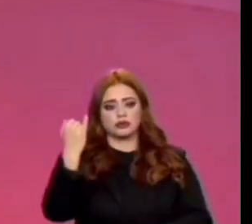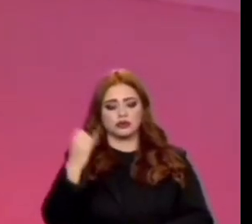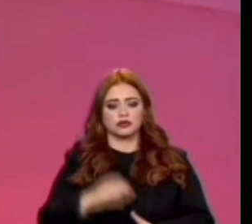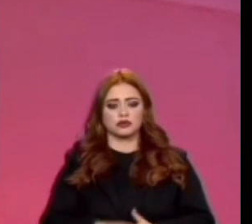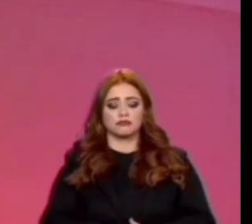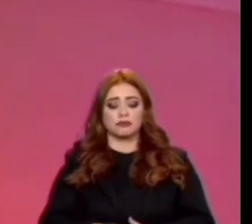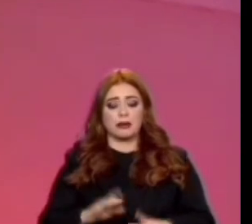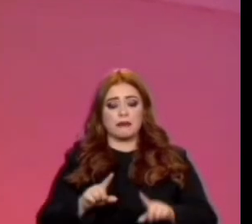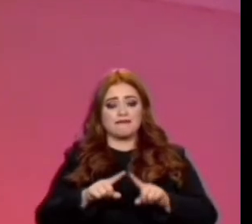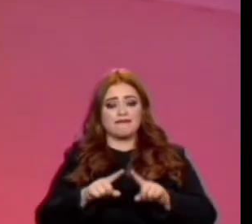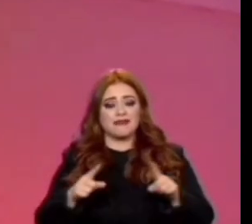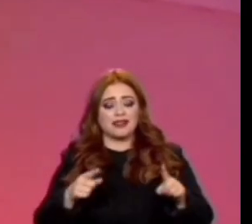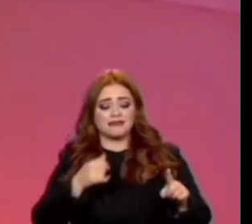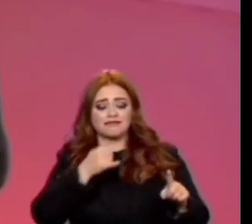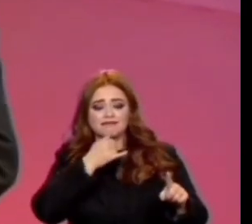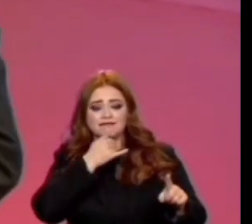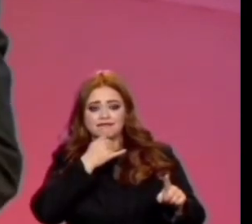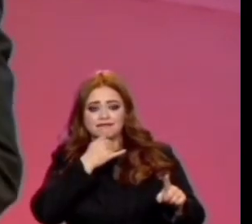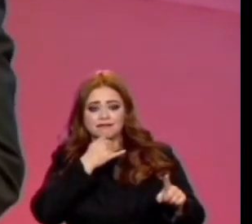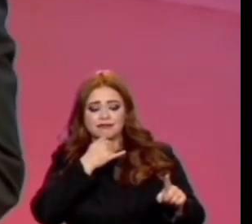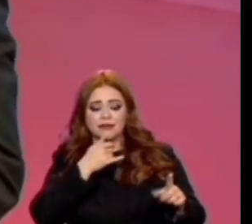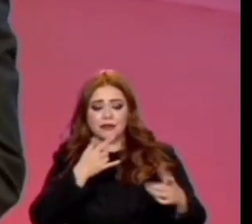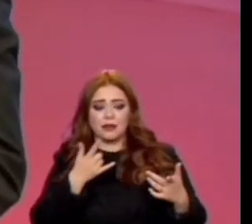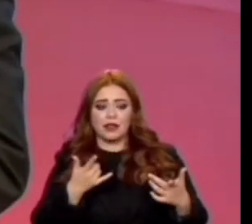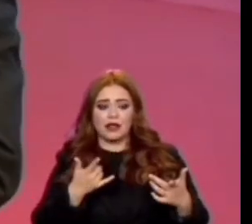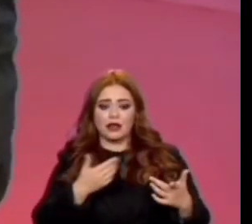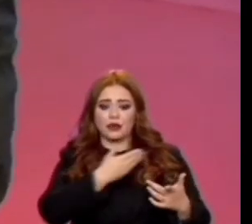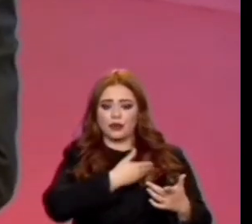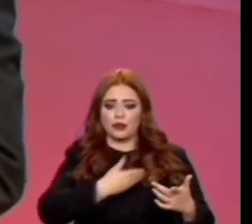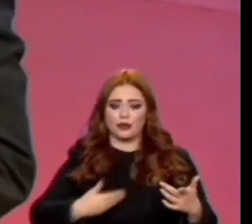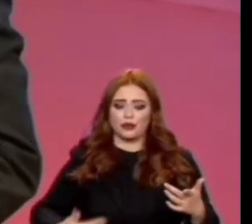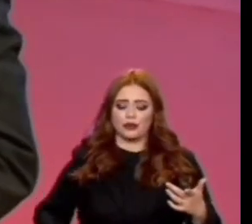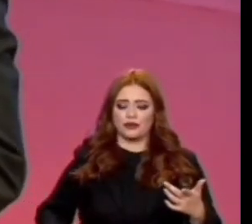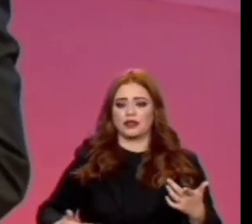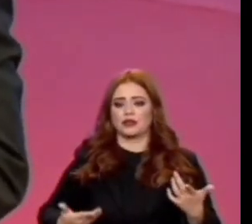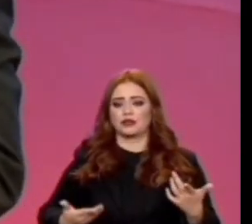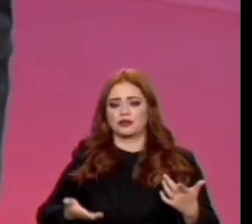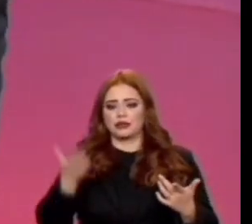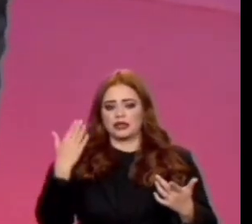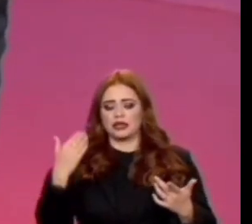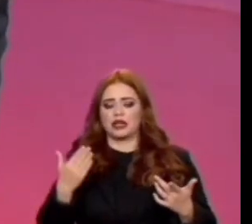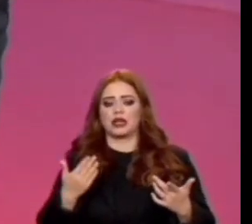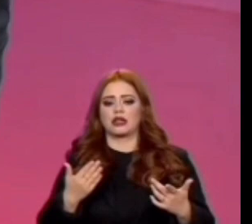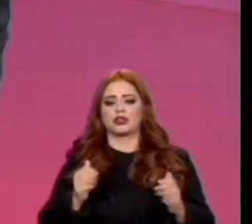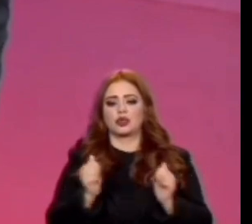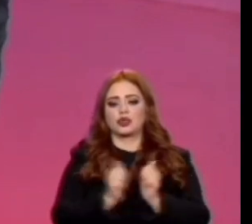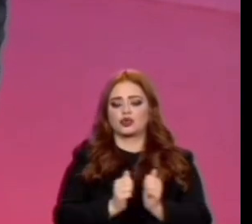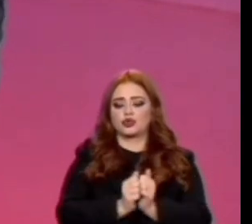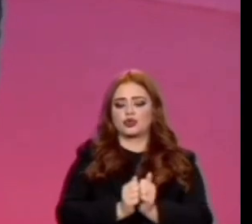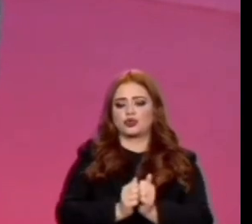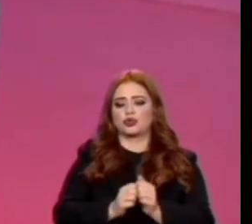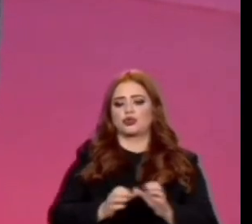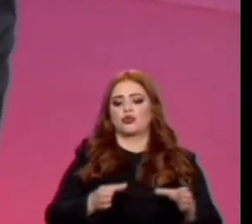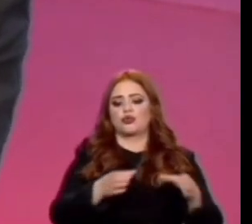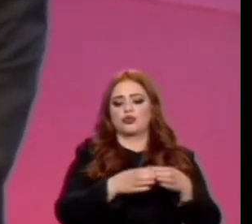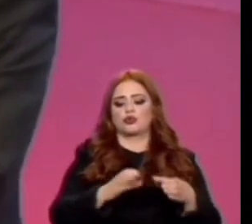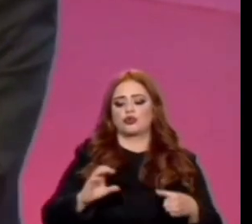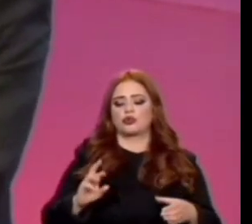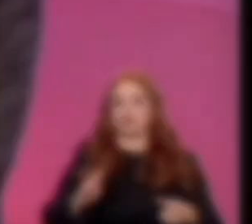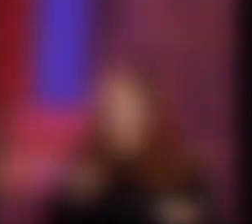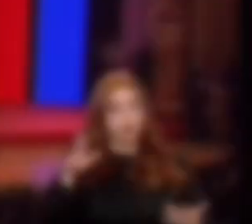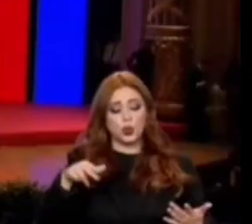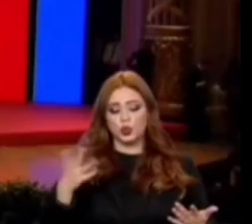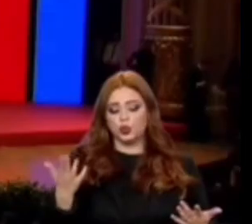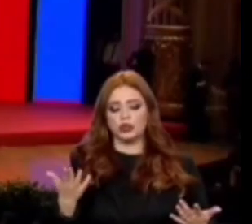infelizmente, aquela trupe lá de Curitiba, com a ação política deles, desmantelaram esse setor,